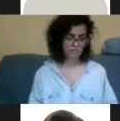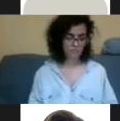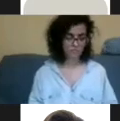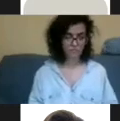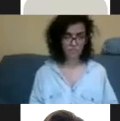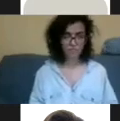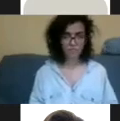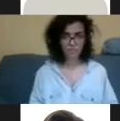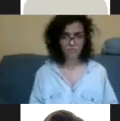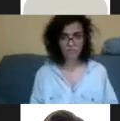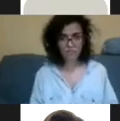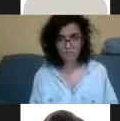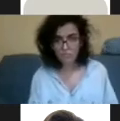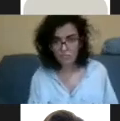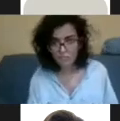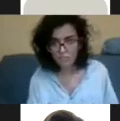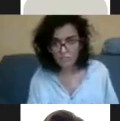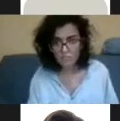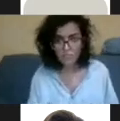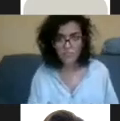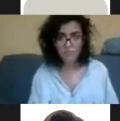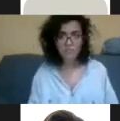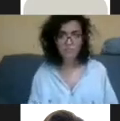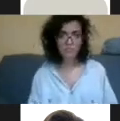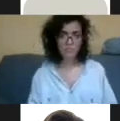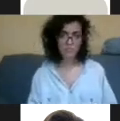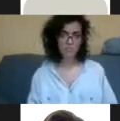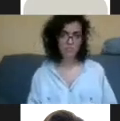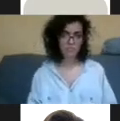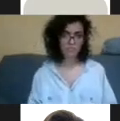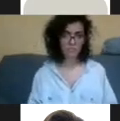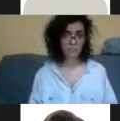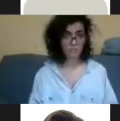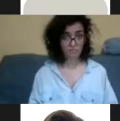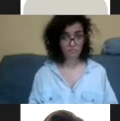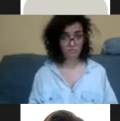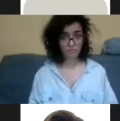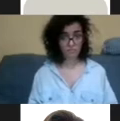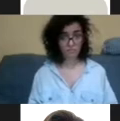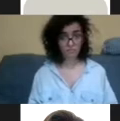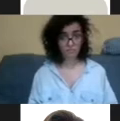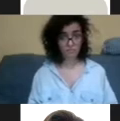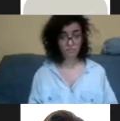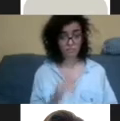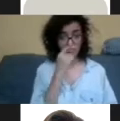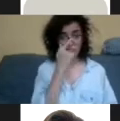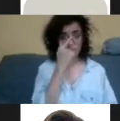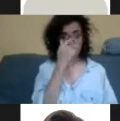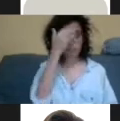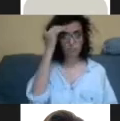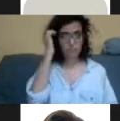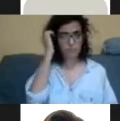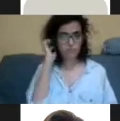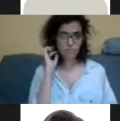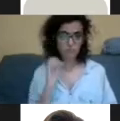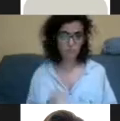Então, o texto que está no site é o benefício de prestação continuada, BPC, da lei orgânica da assistência social, LOAS, é